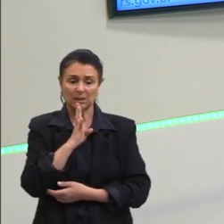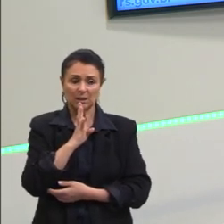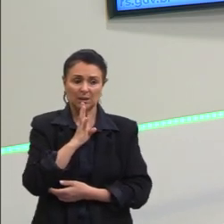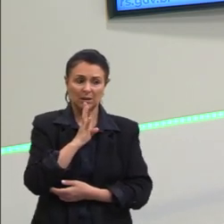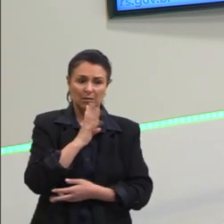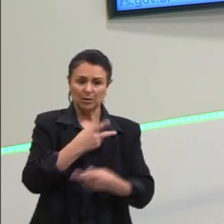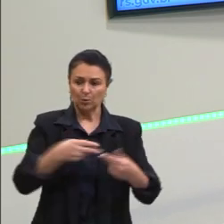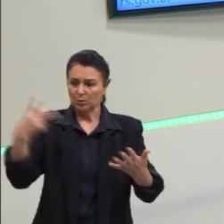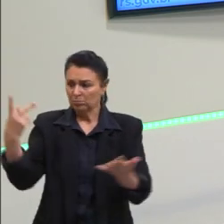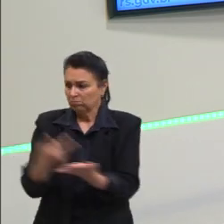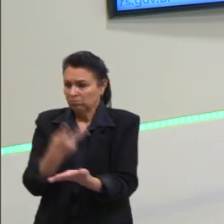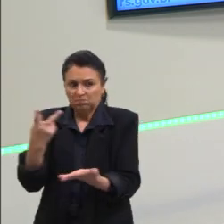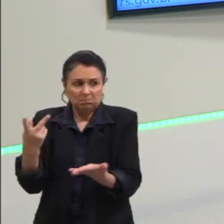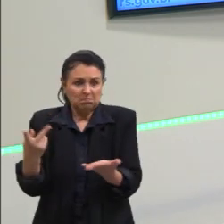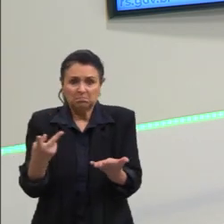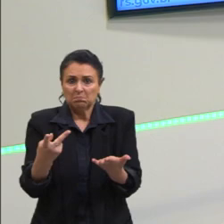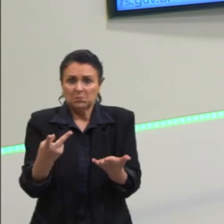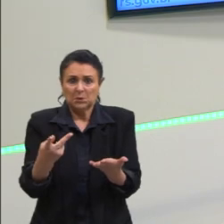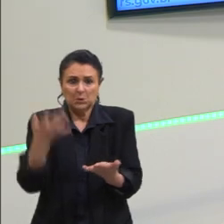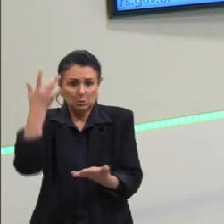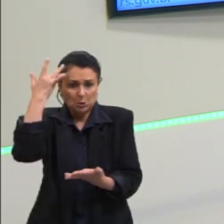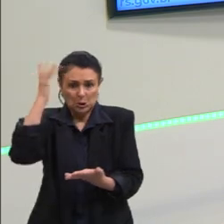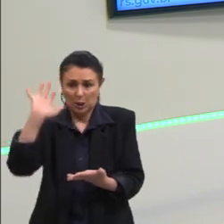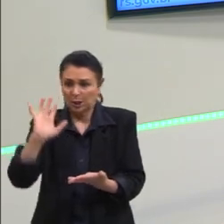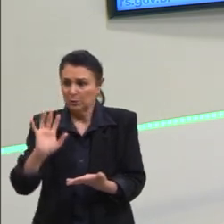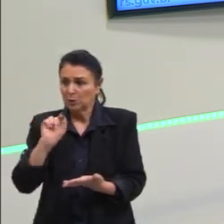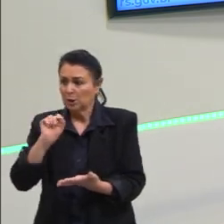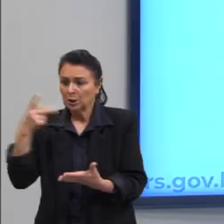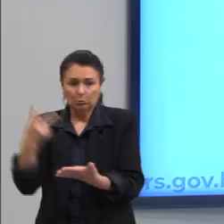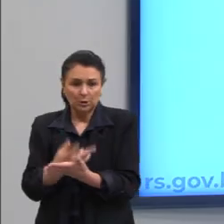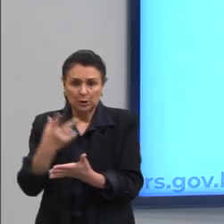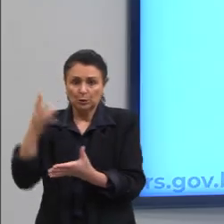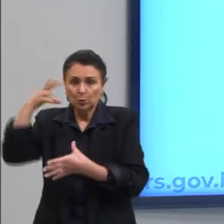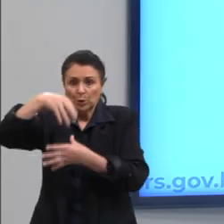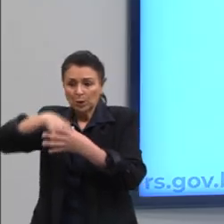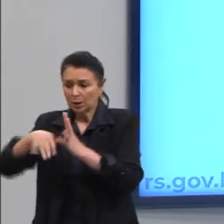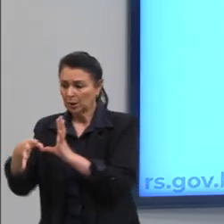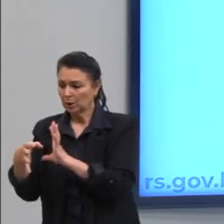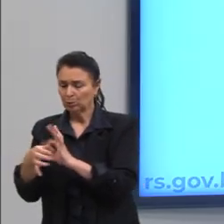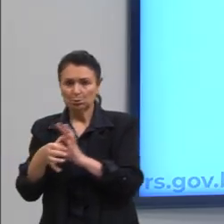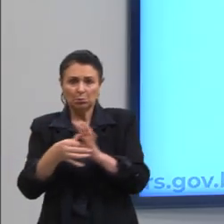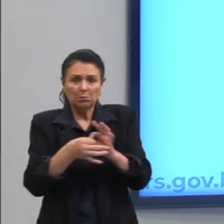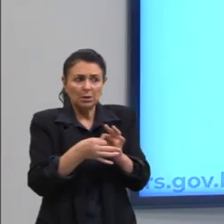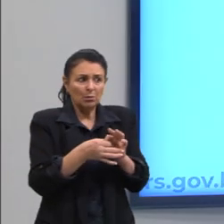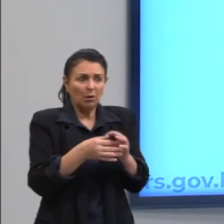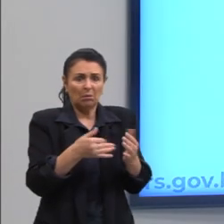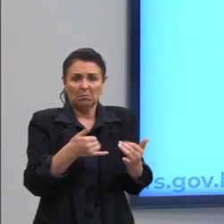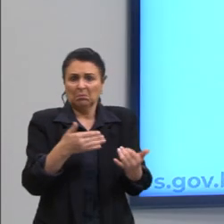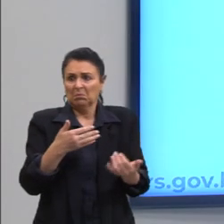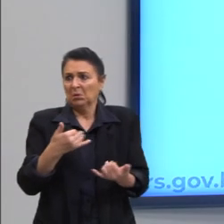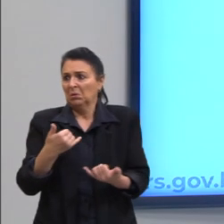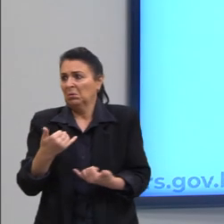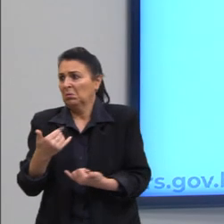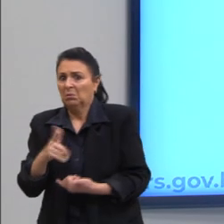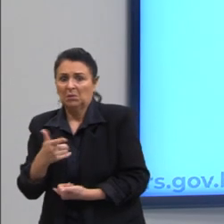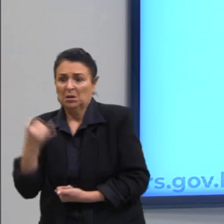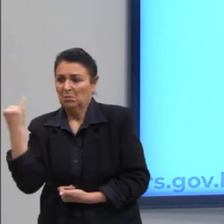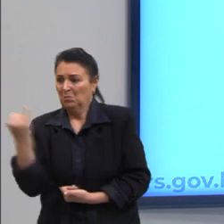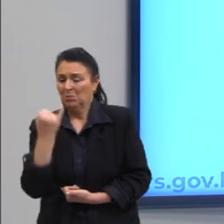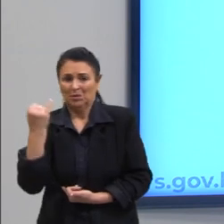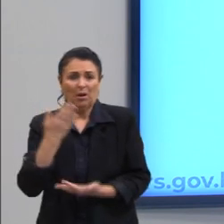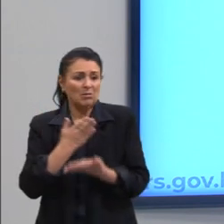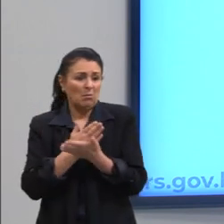acontecimento, não está conhecendo esse contexto, vai perder a validade daqui a tempo, vai perder o sentido.